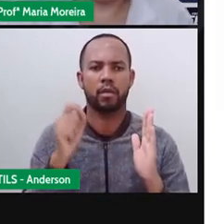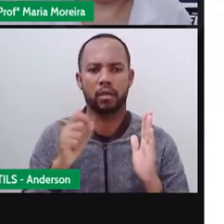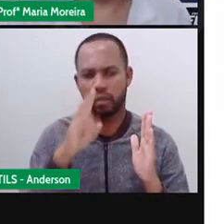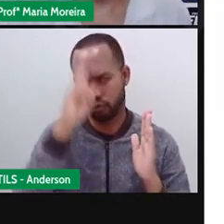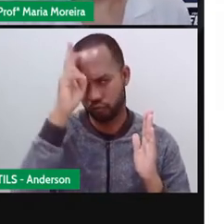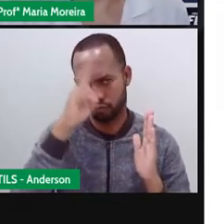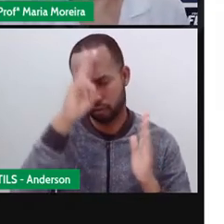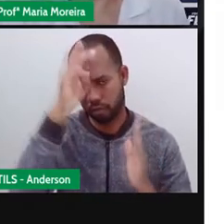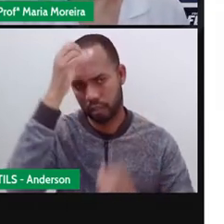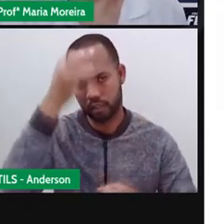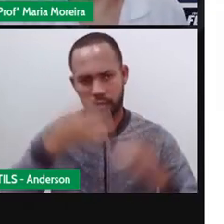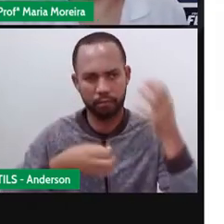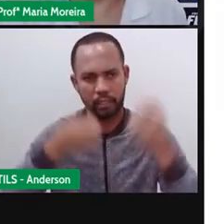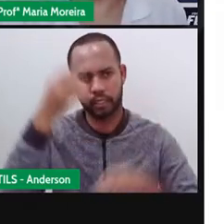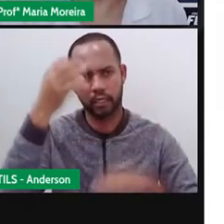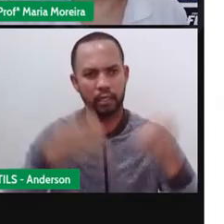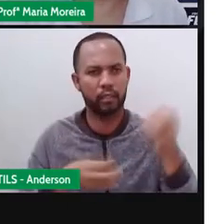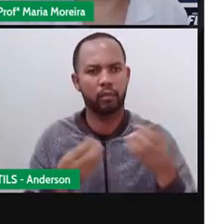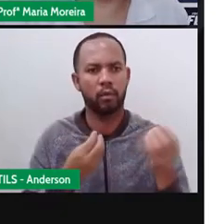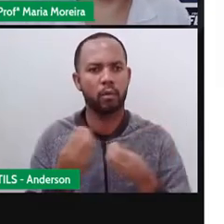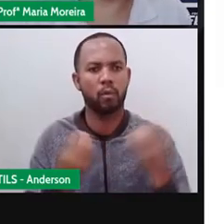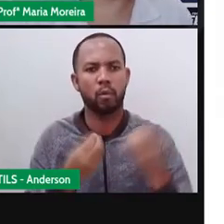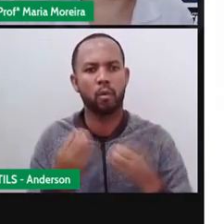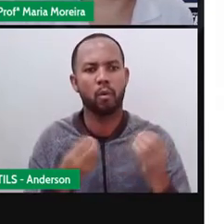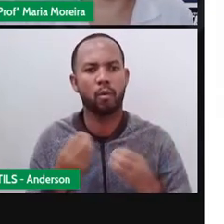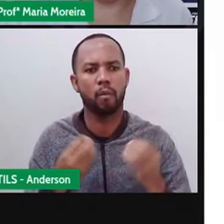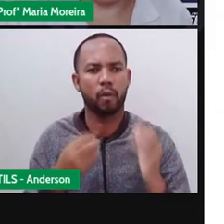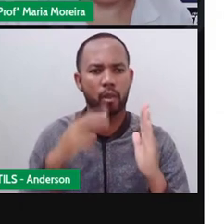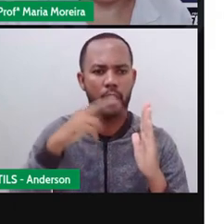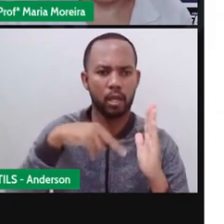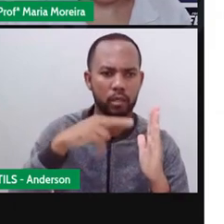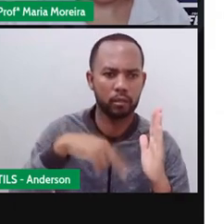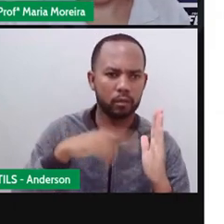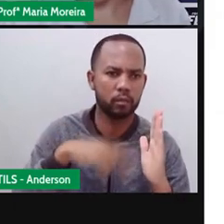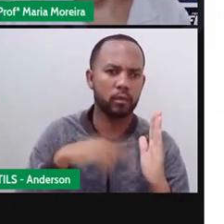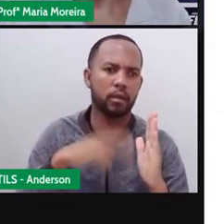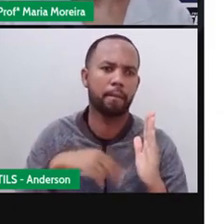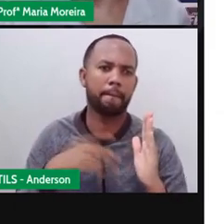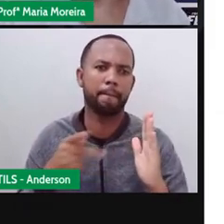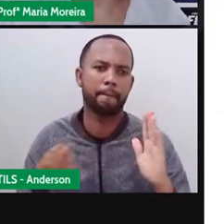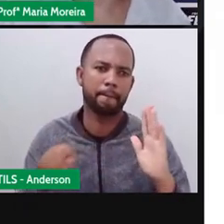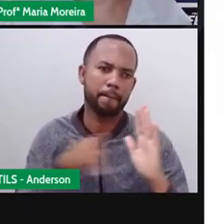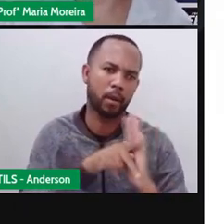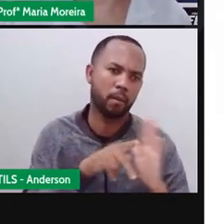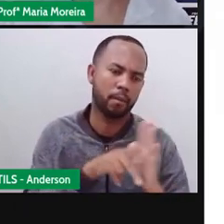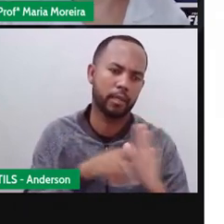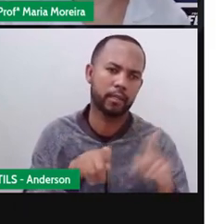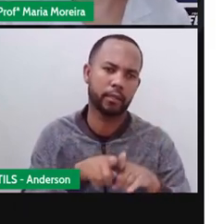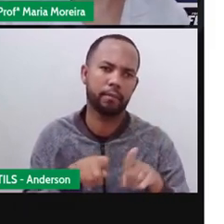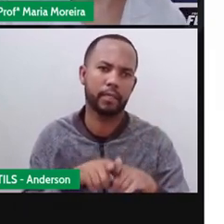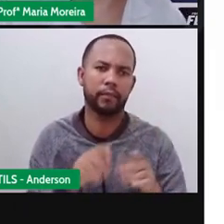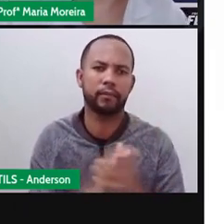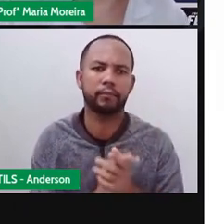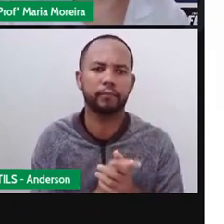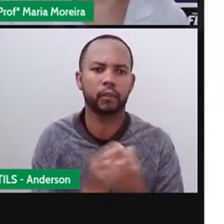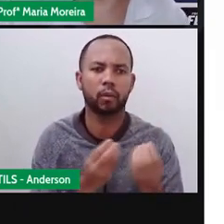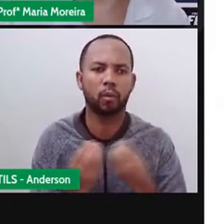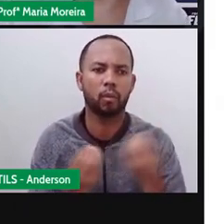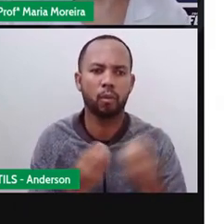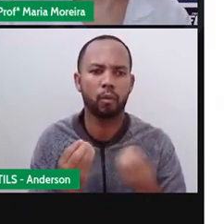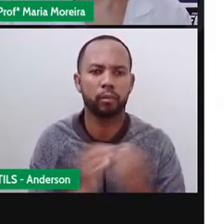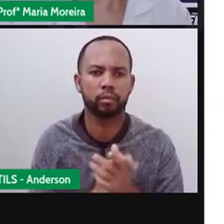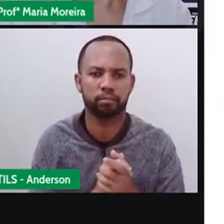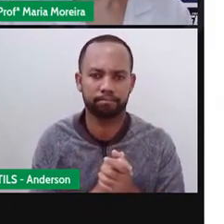Milou Fernandes. Que se dispôs a uma construção de releitura de fábula. Releitura é um assunto que a gente vai tratar aqui